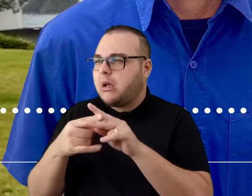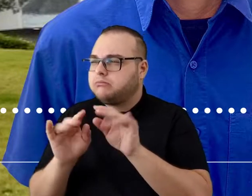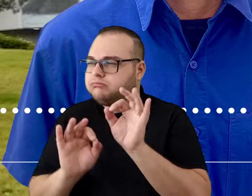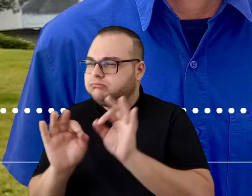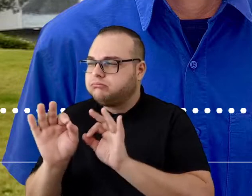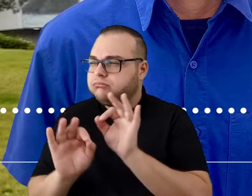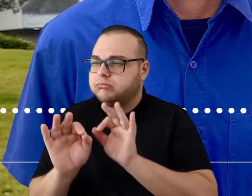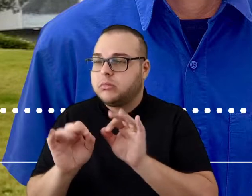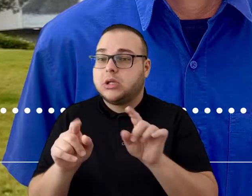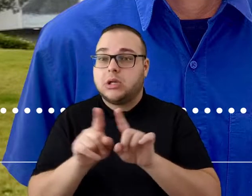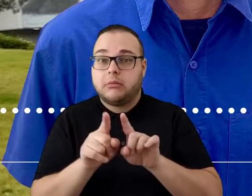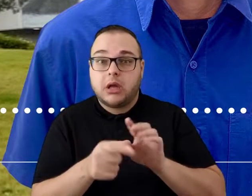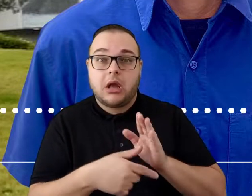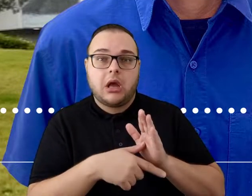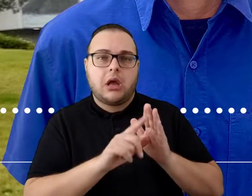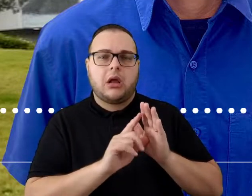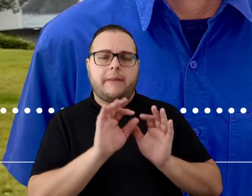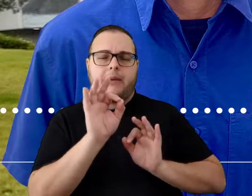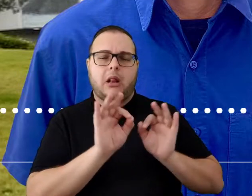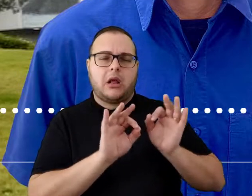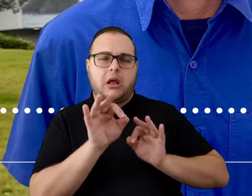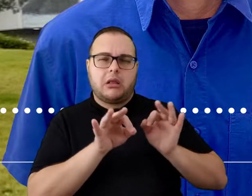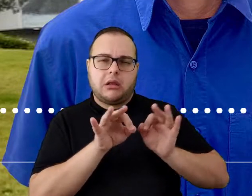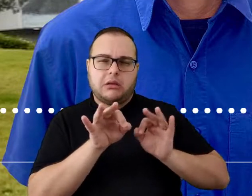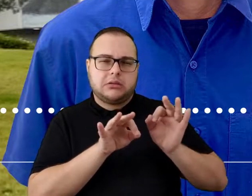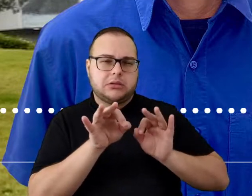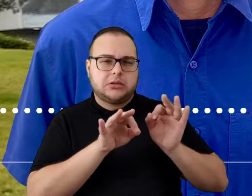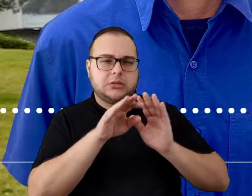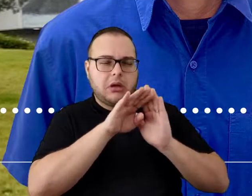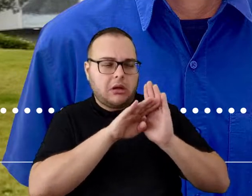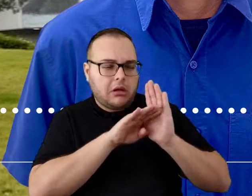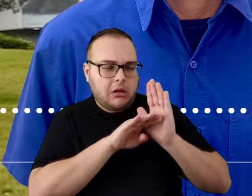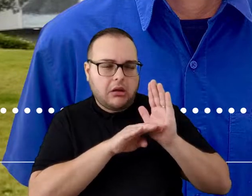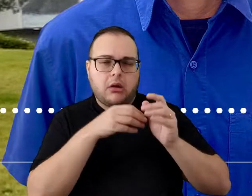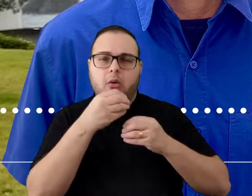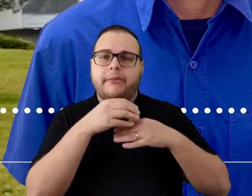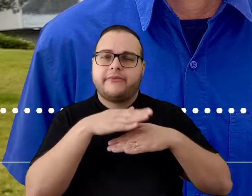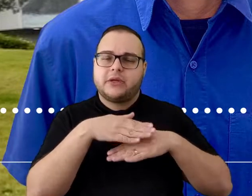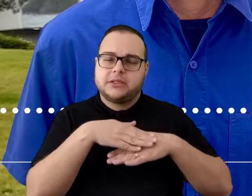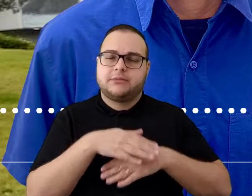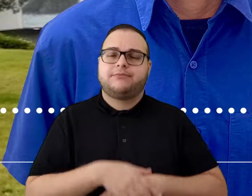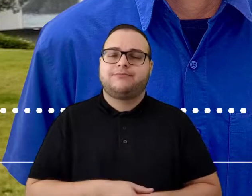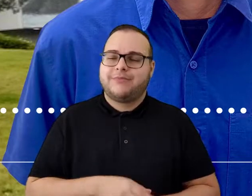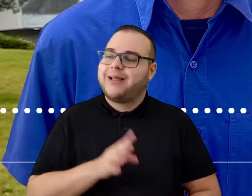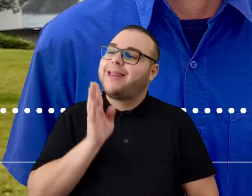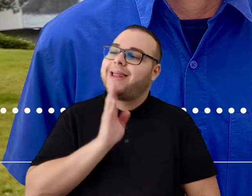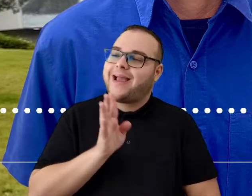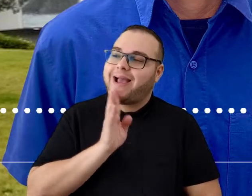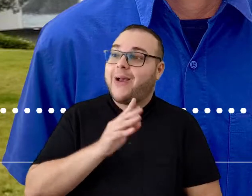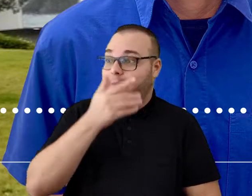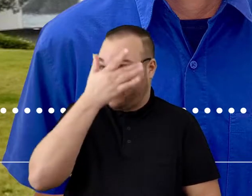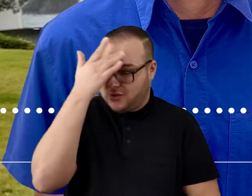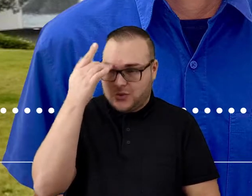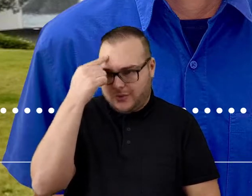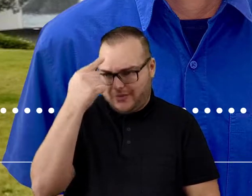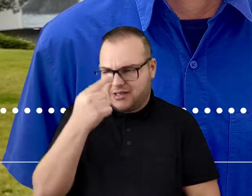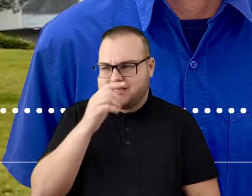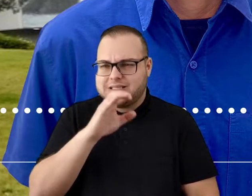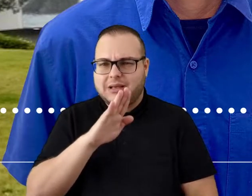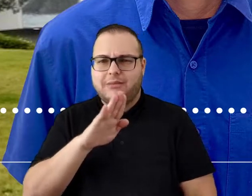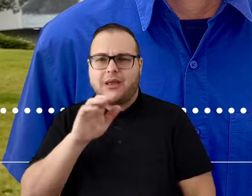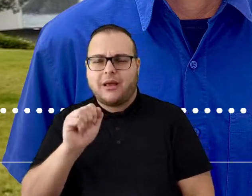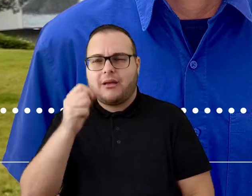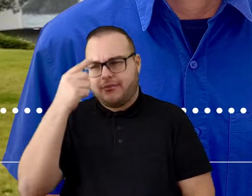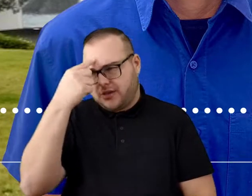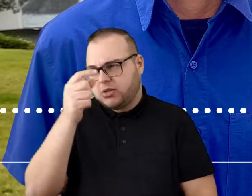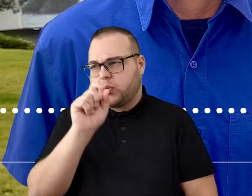Quanto o próprio planejamento daquilo que a usina tem que gerar. Legal. E quando as pessoas pensam na CBA, Micaele,